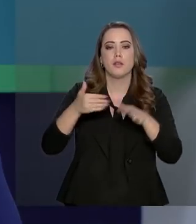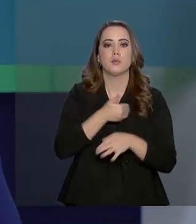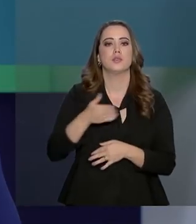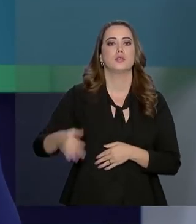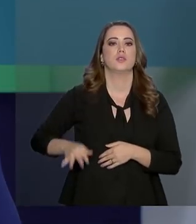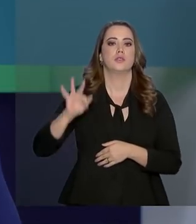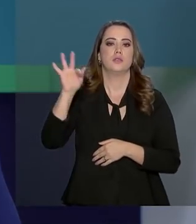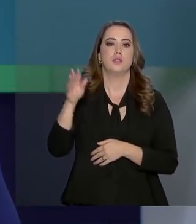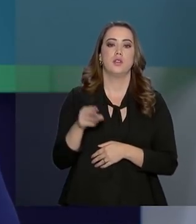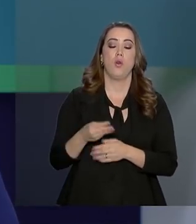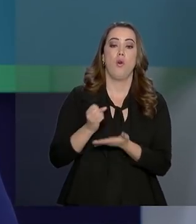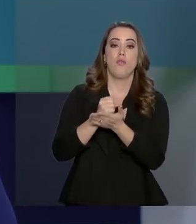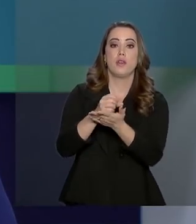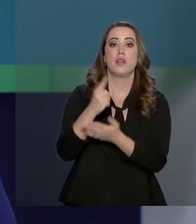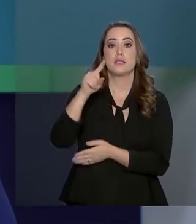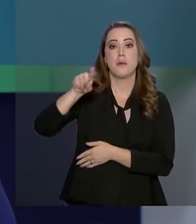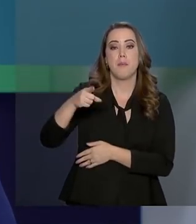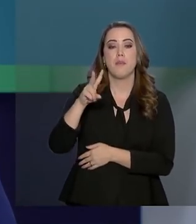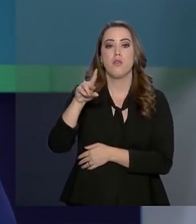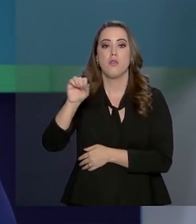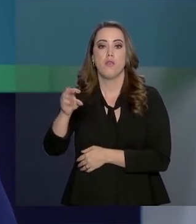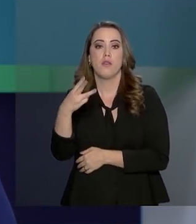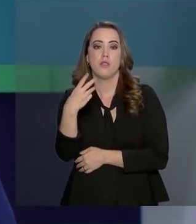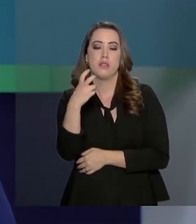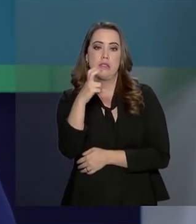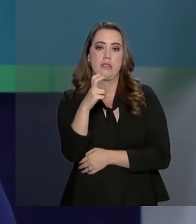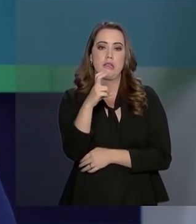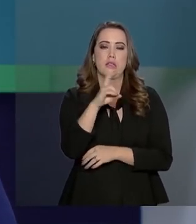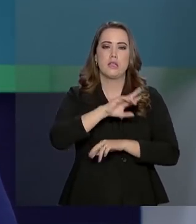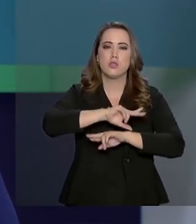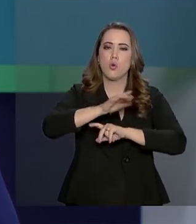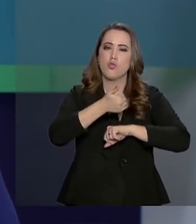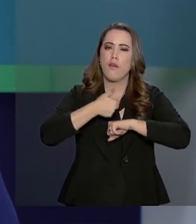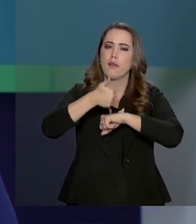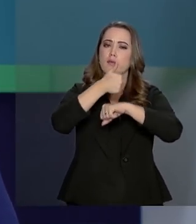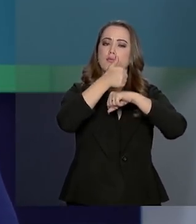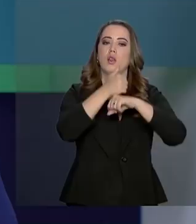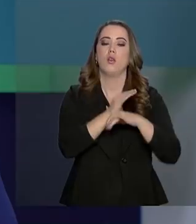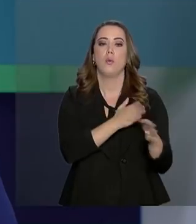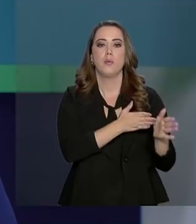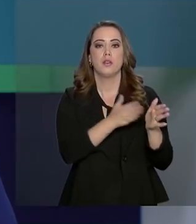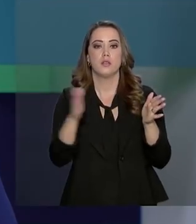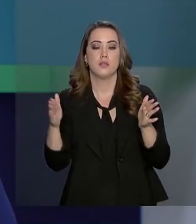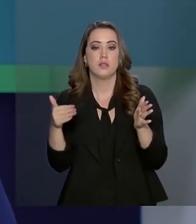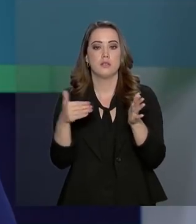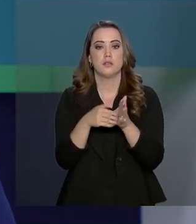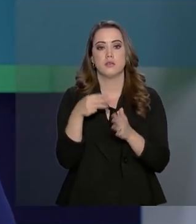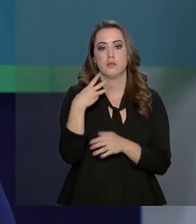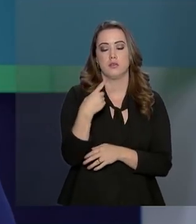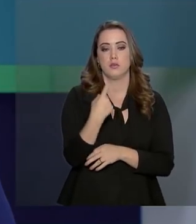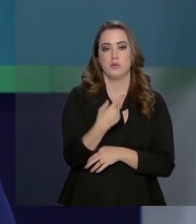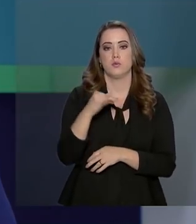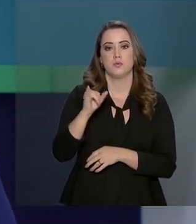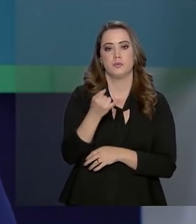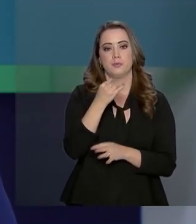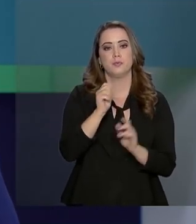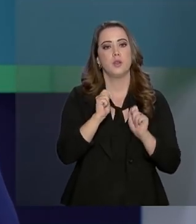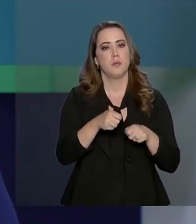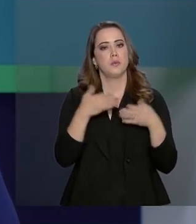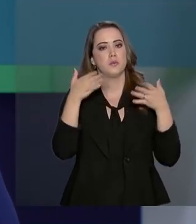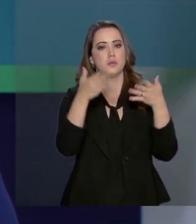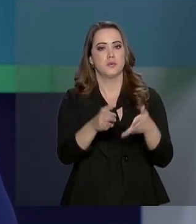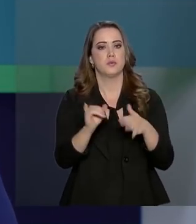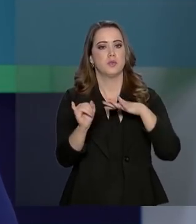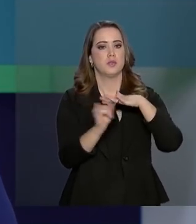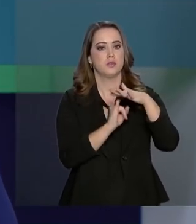pelo governo federal oferece mil vagas em 35 especialidades. O período das inscrições vai até 31 de janeiro